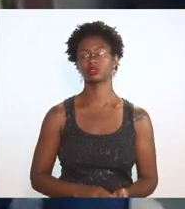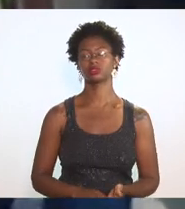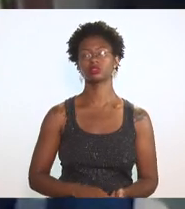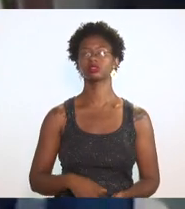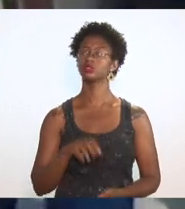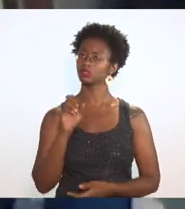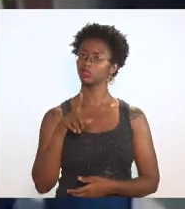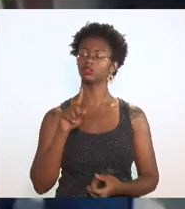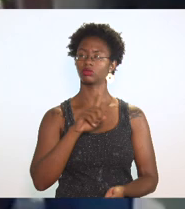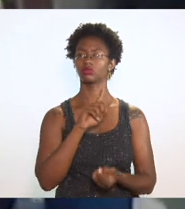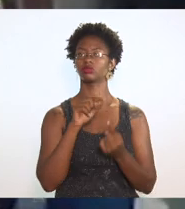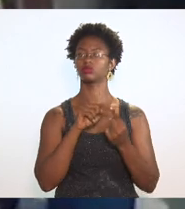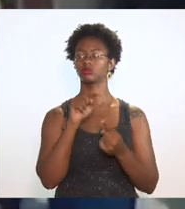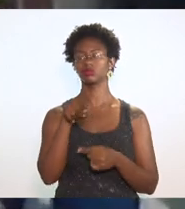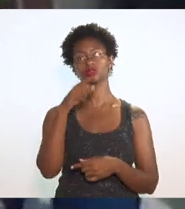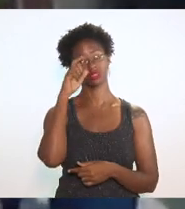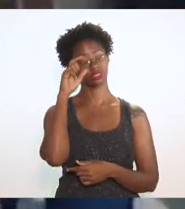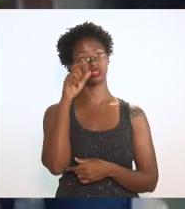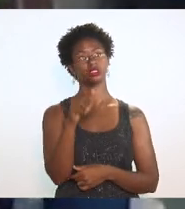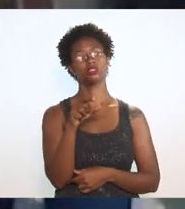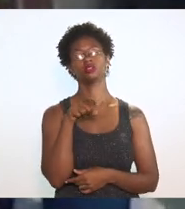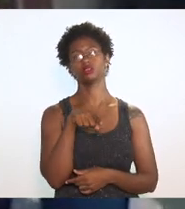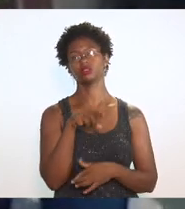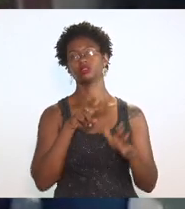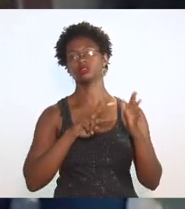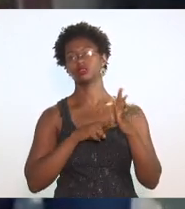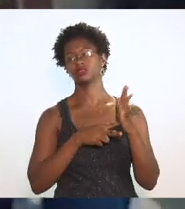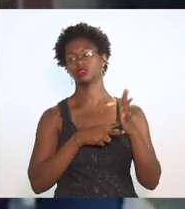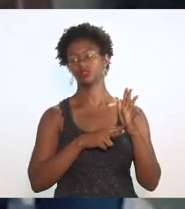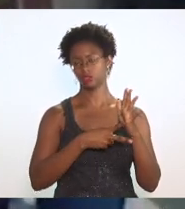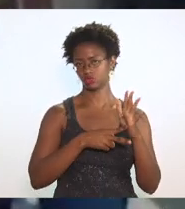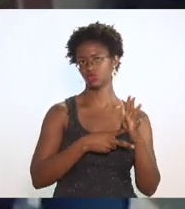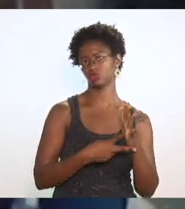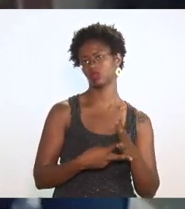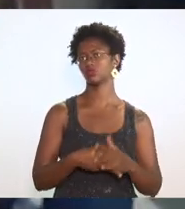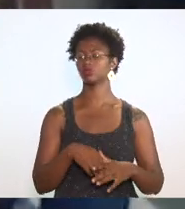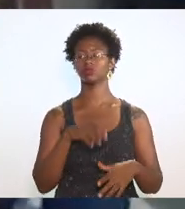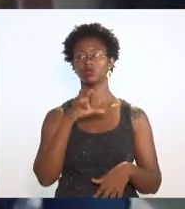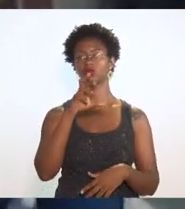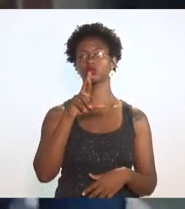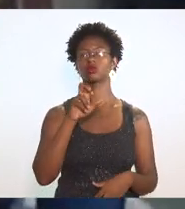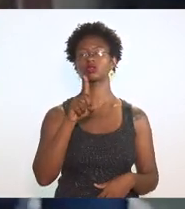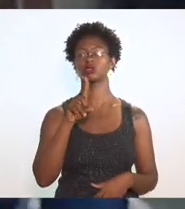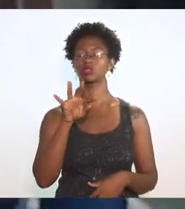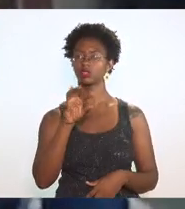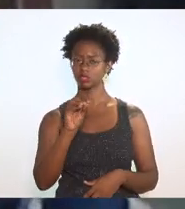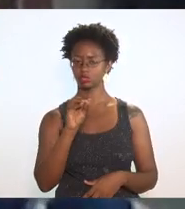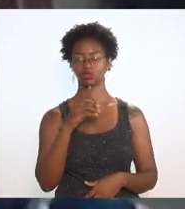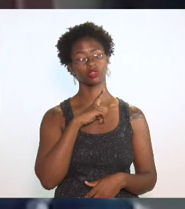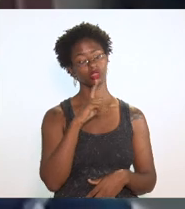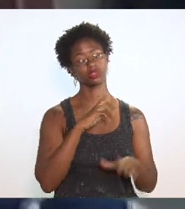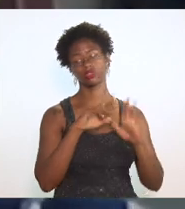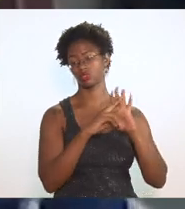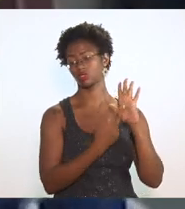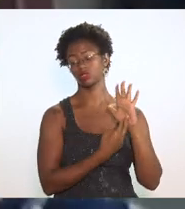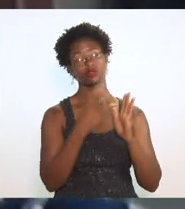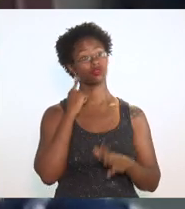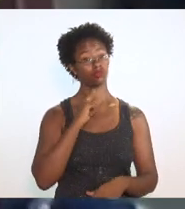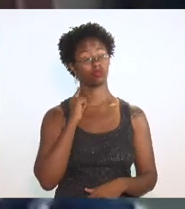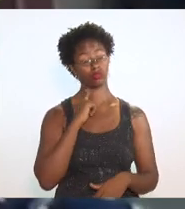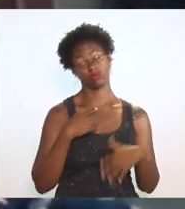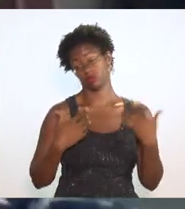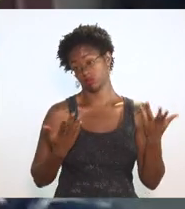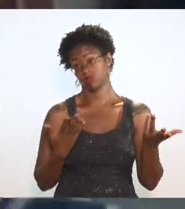objeto do interesse do sim de trigo da Fijão é o crédito presumido e o crédito presumido está lá no regulamento de Minas então